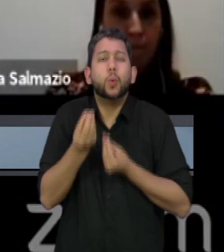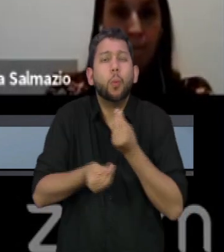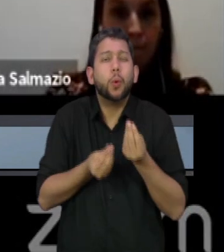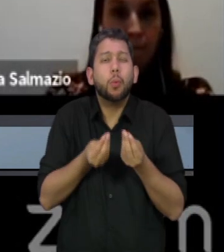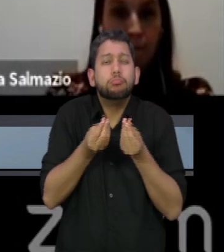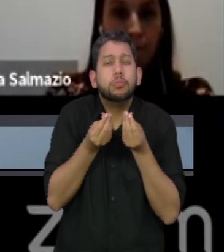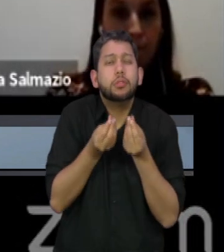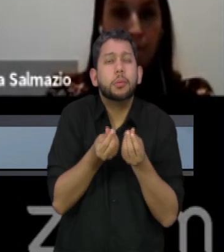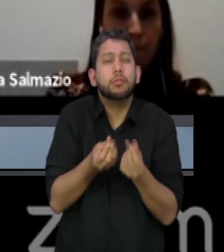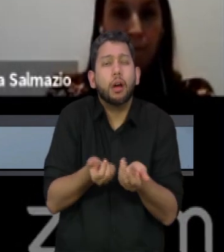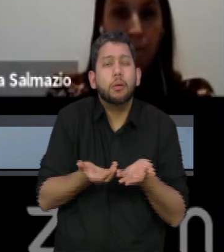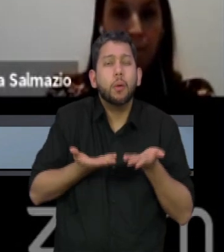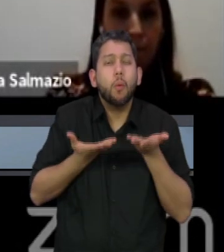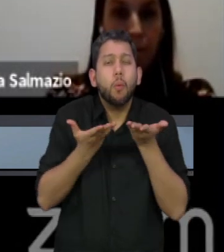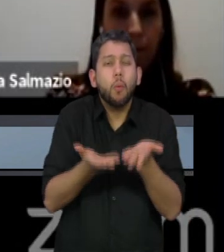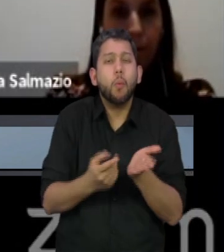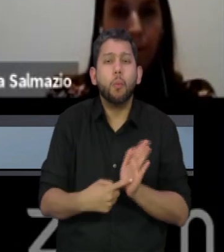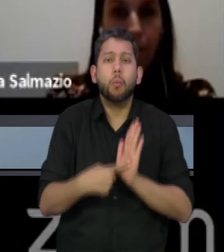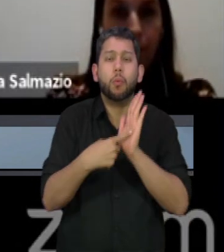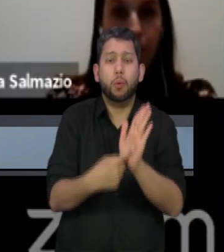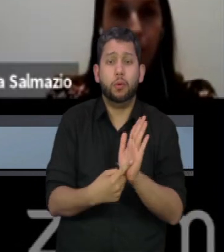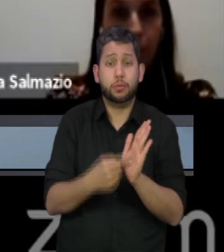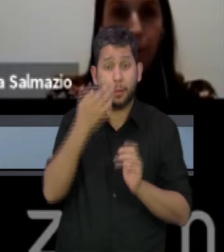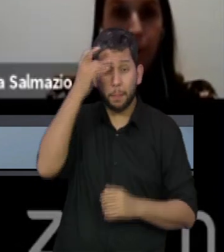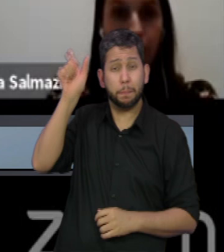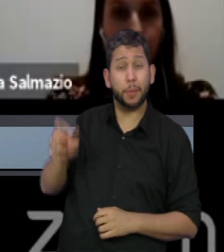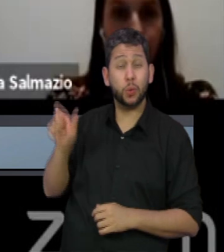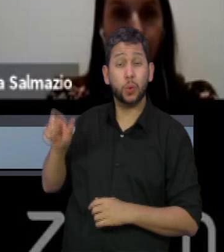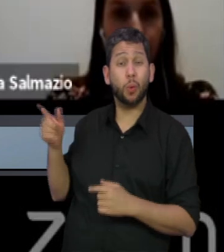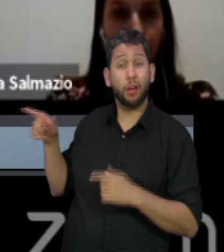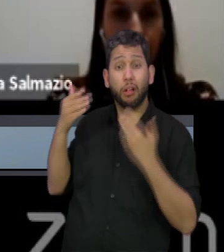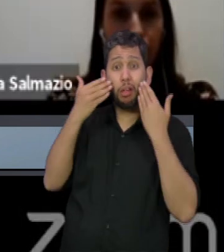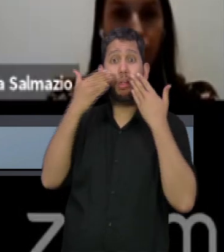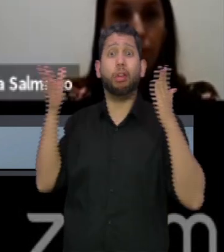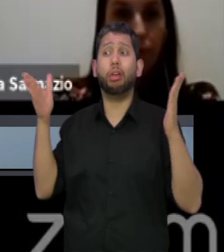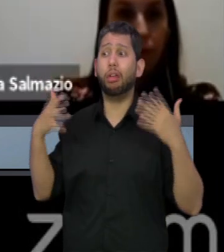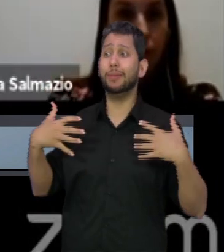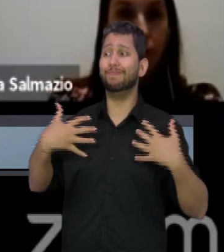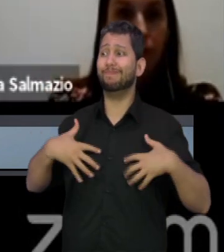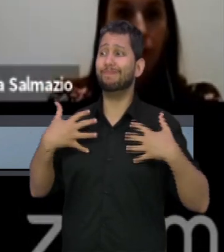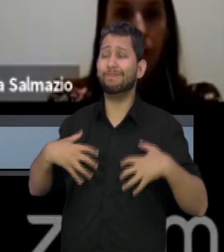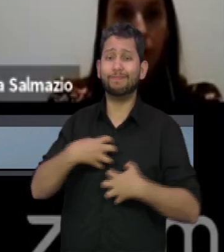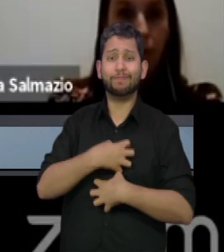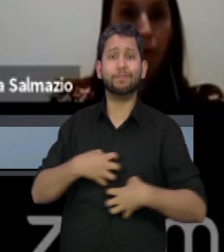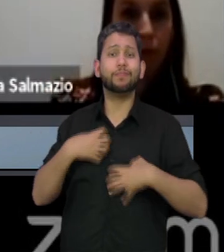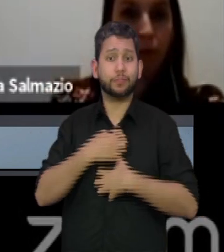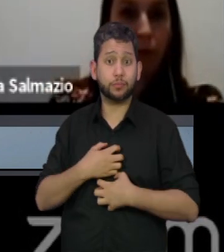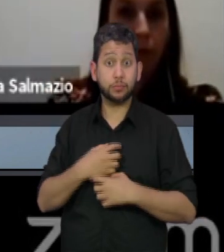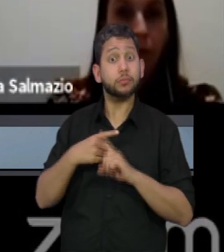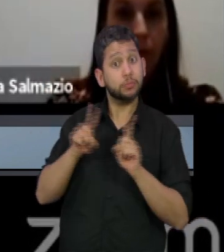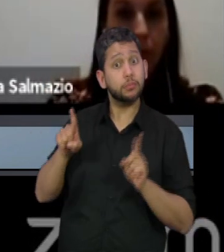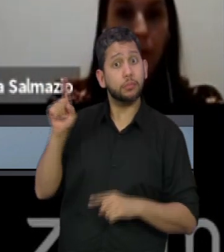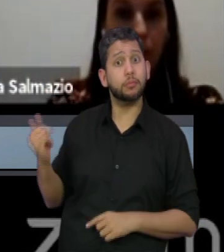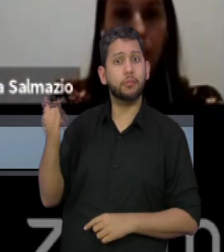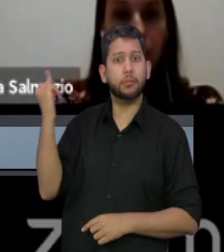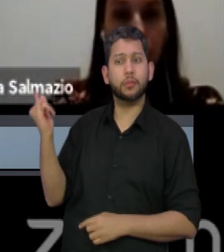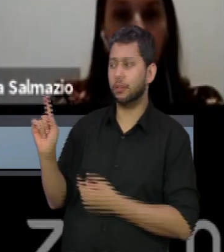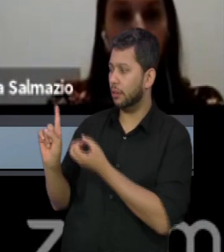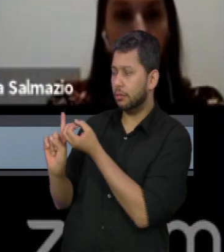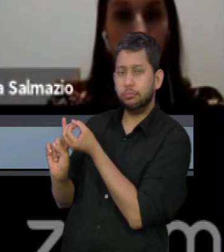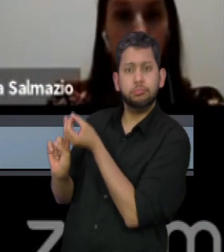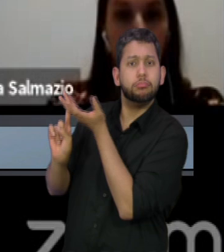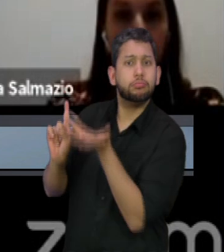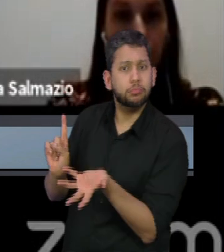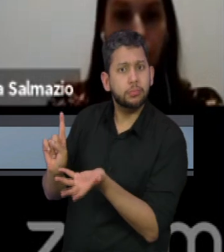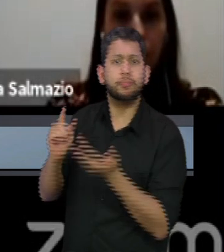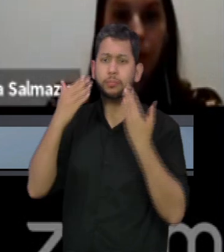sensível, né? Que não exponha demais, mas ao mesmo tempo é importante a pessoa se expor para